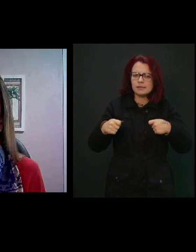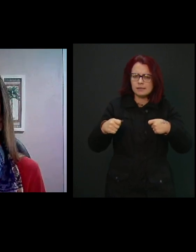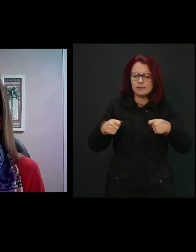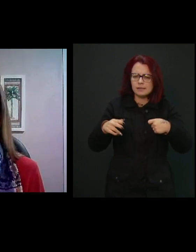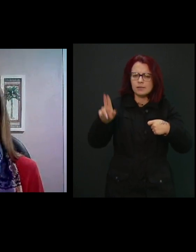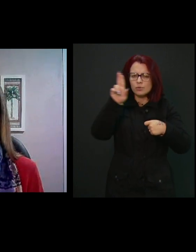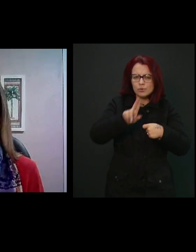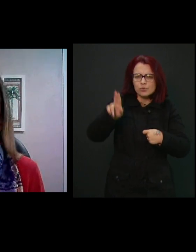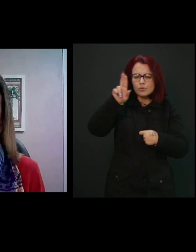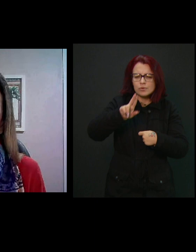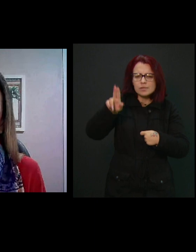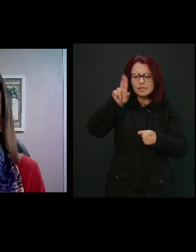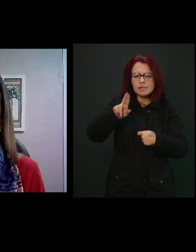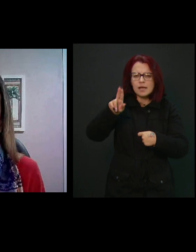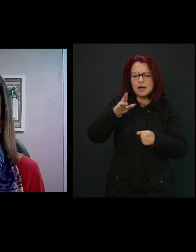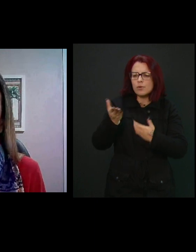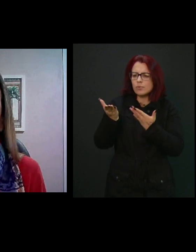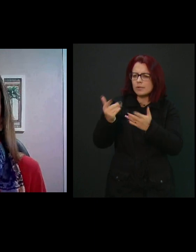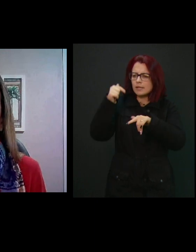dos serviços, né?